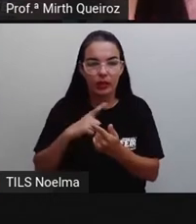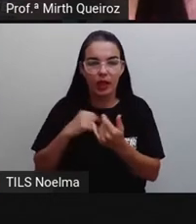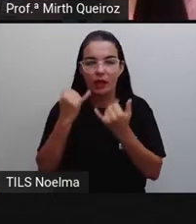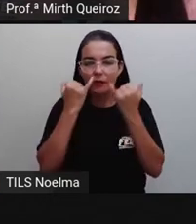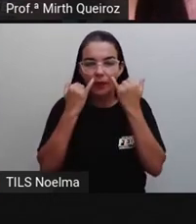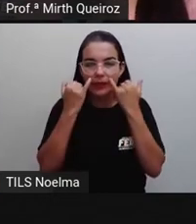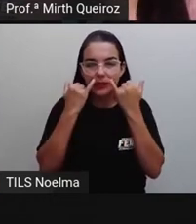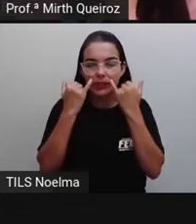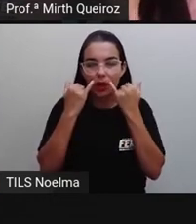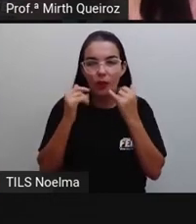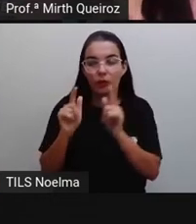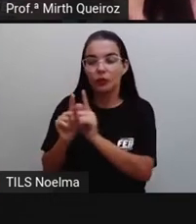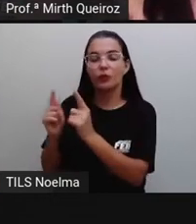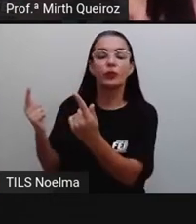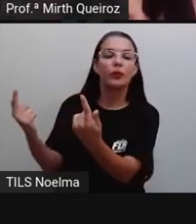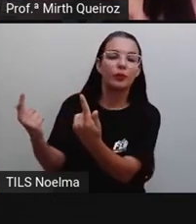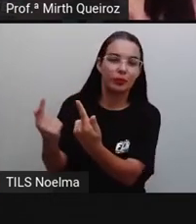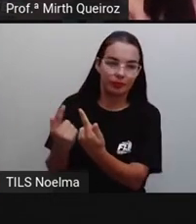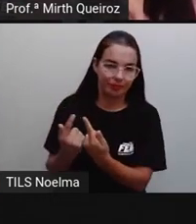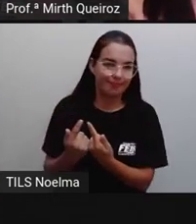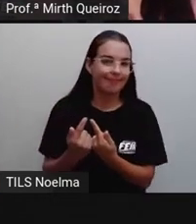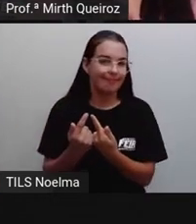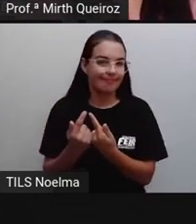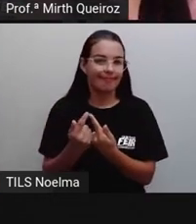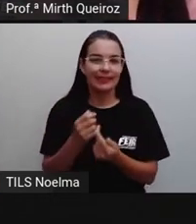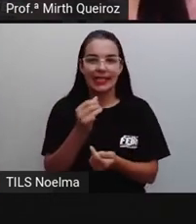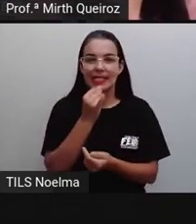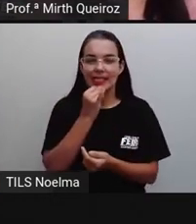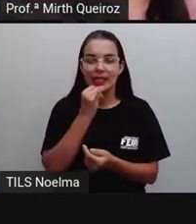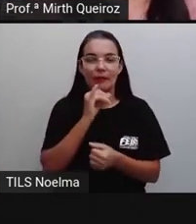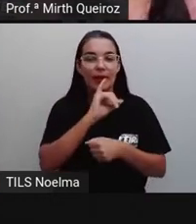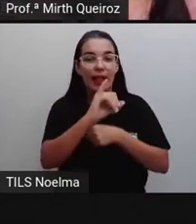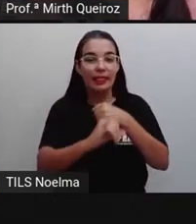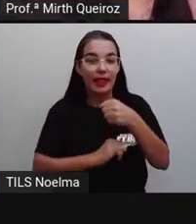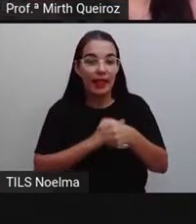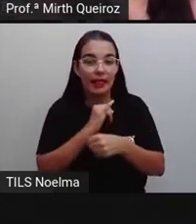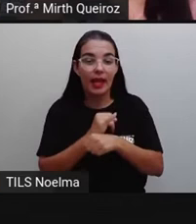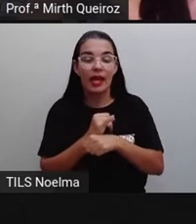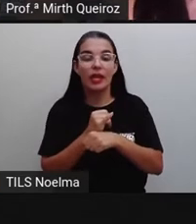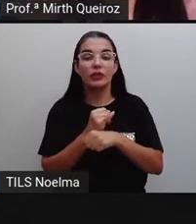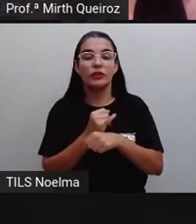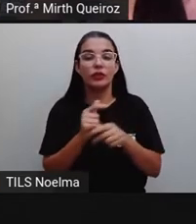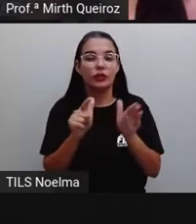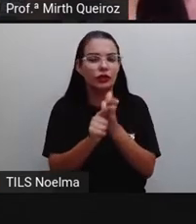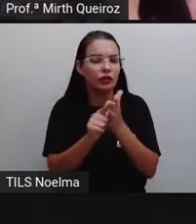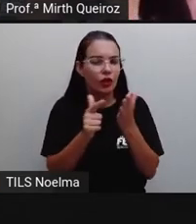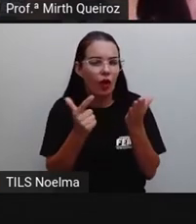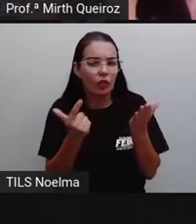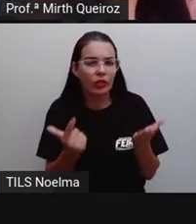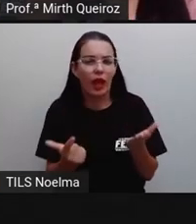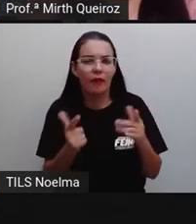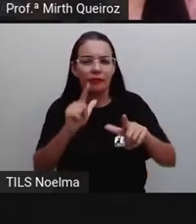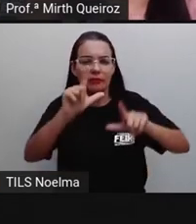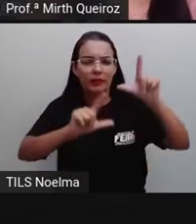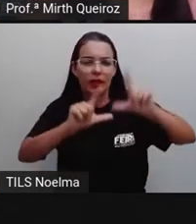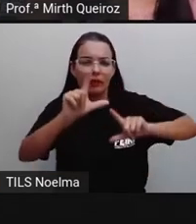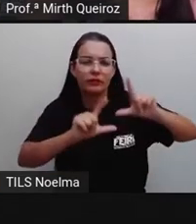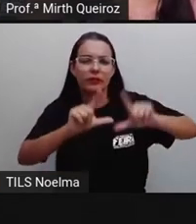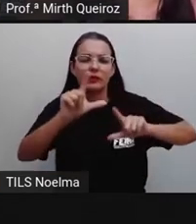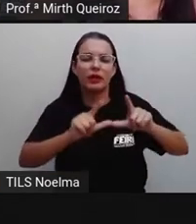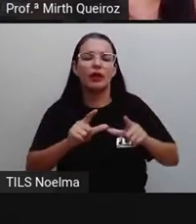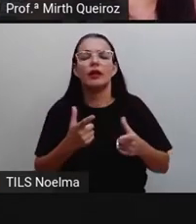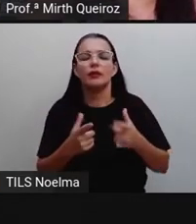coletiva, que é o que acontece com a própria internet, através dos jornais digitais,